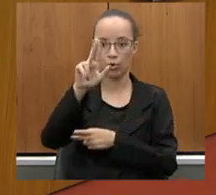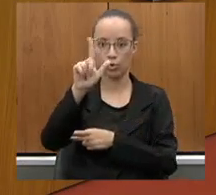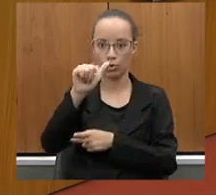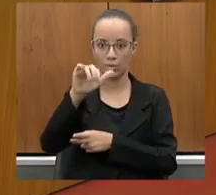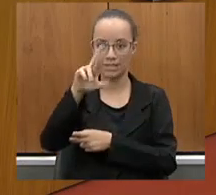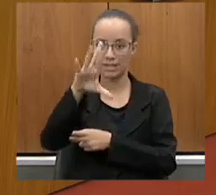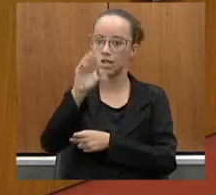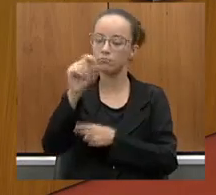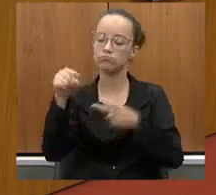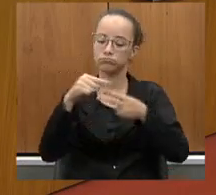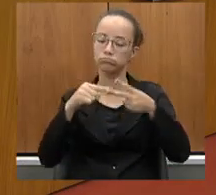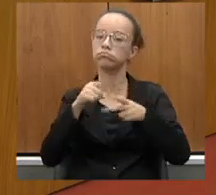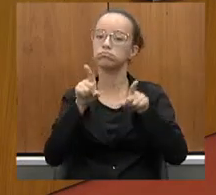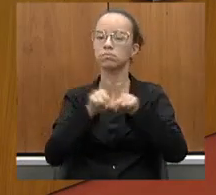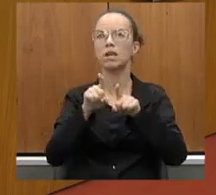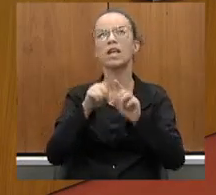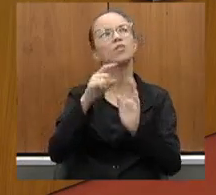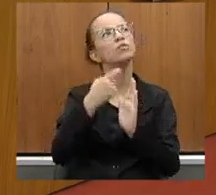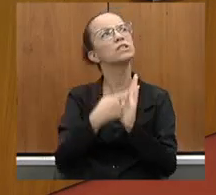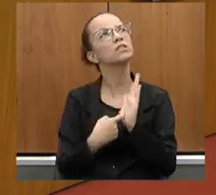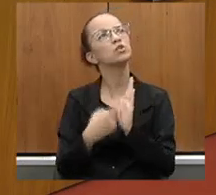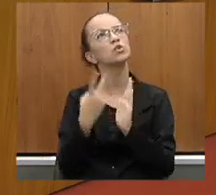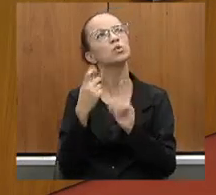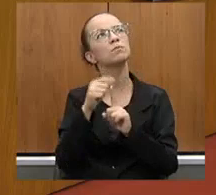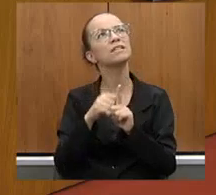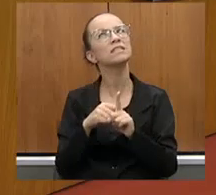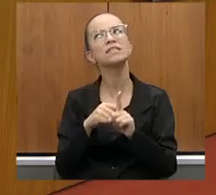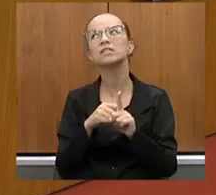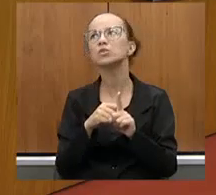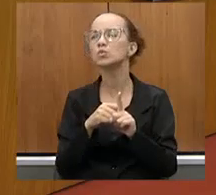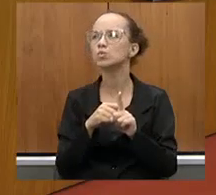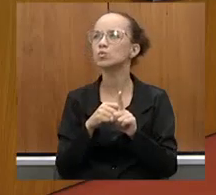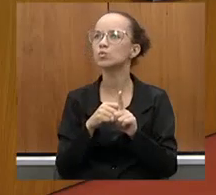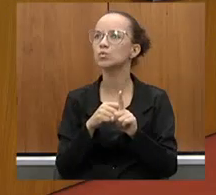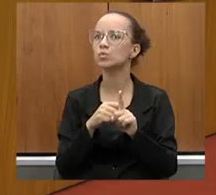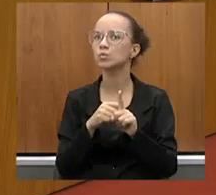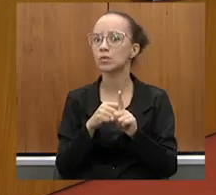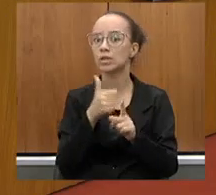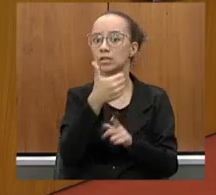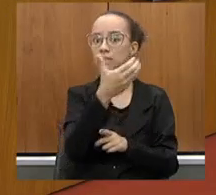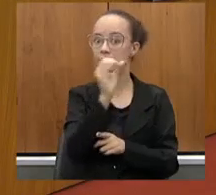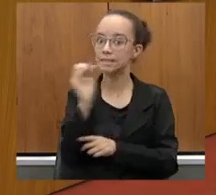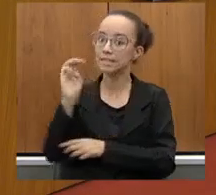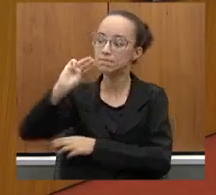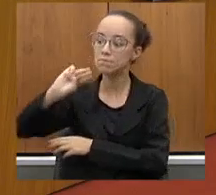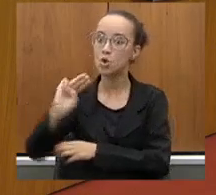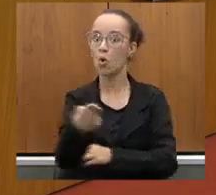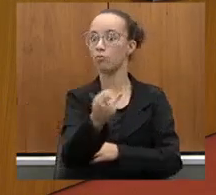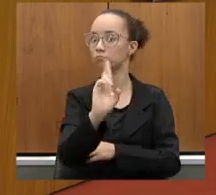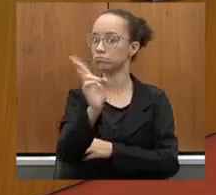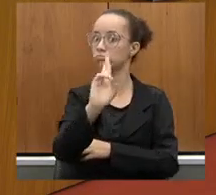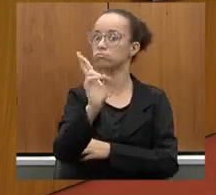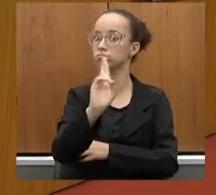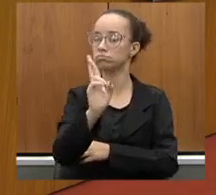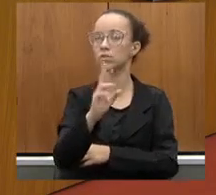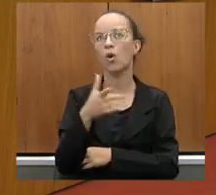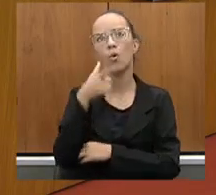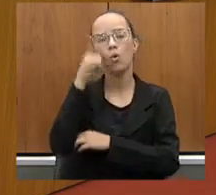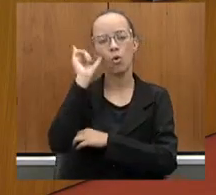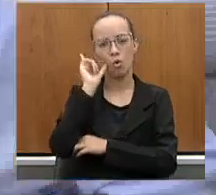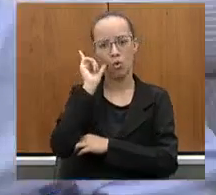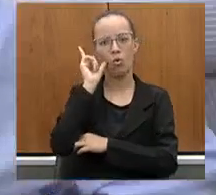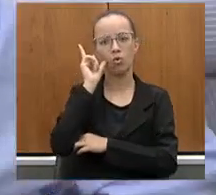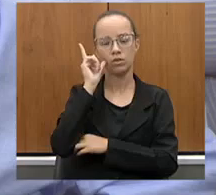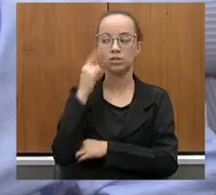questão de um mês, dois meses, não Rodrigo? De mais de 100 milhões de reais, inclusive ontem estávamos